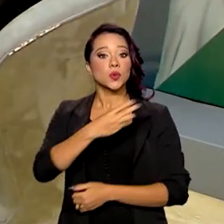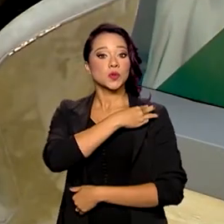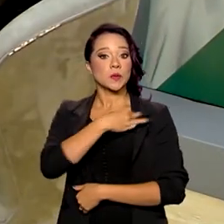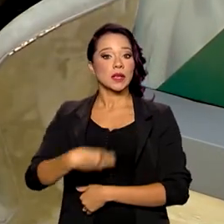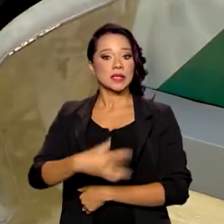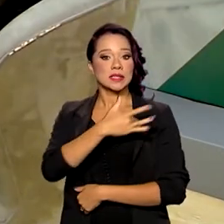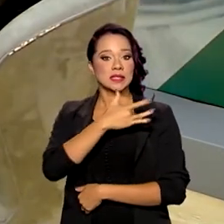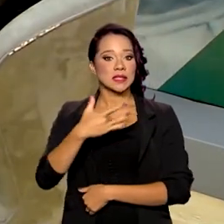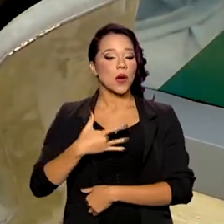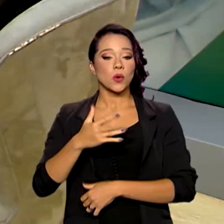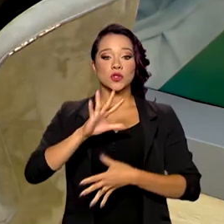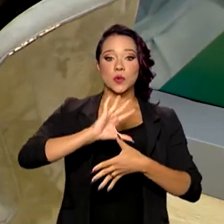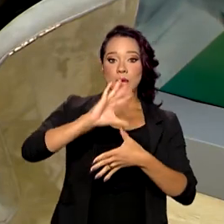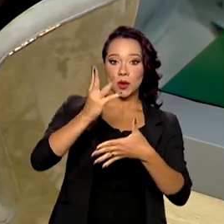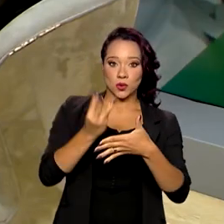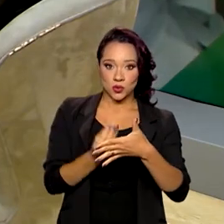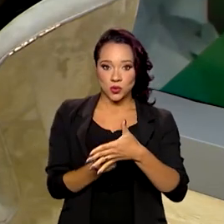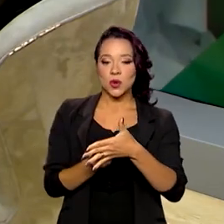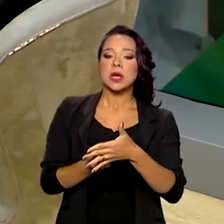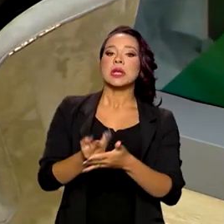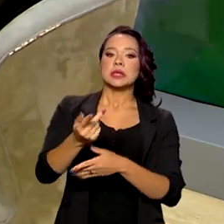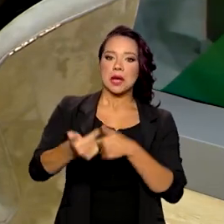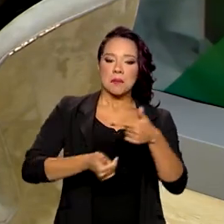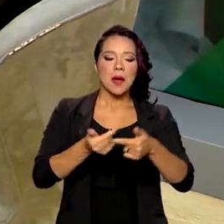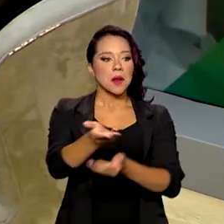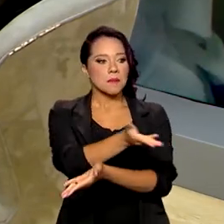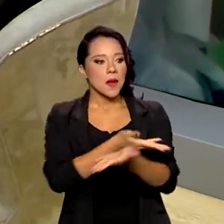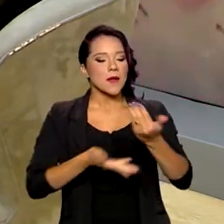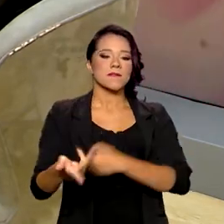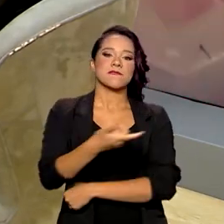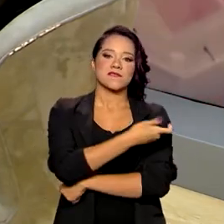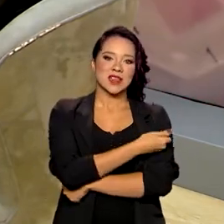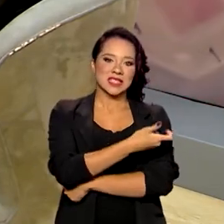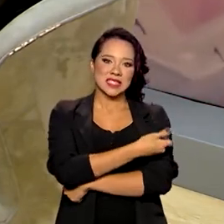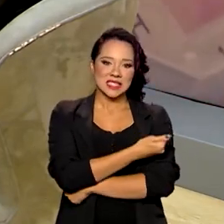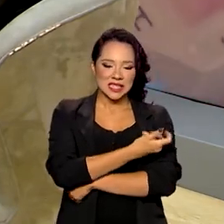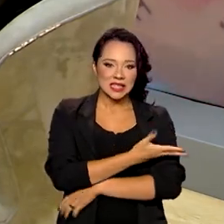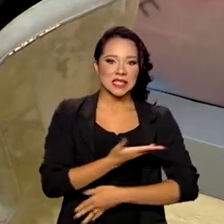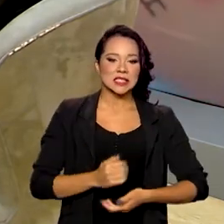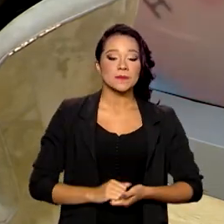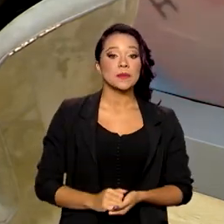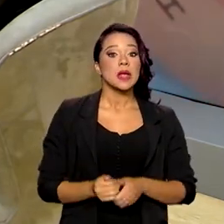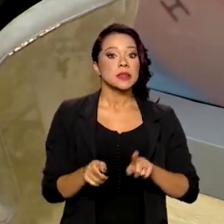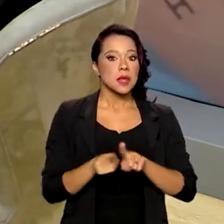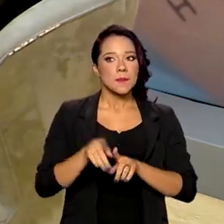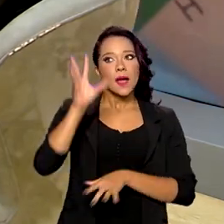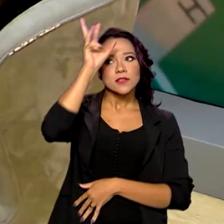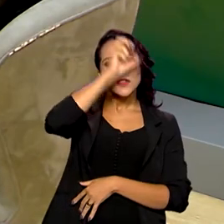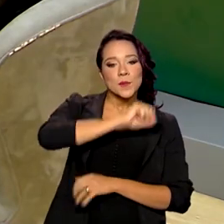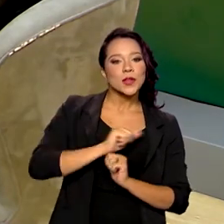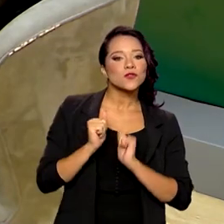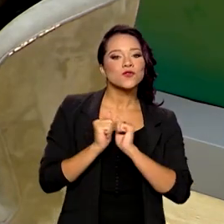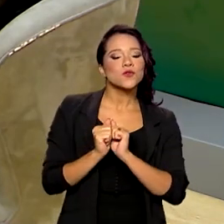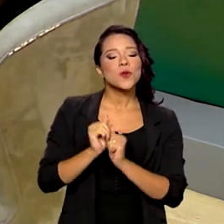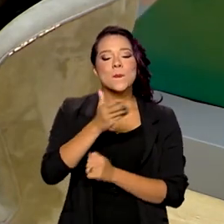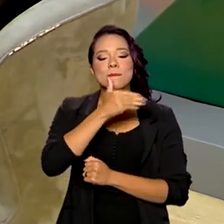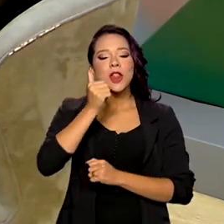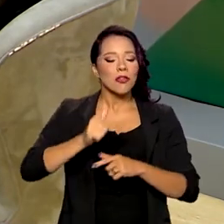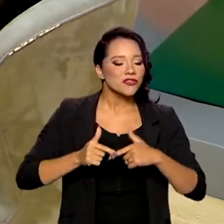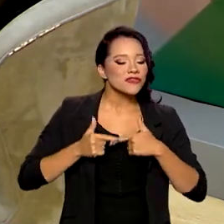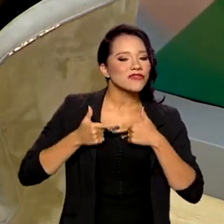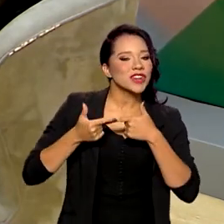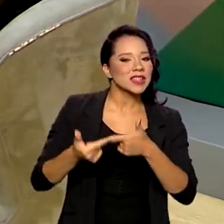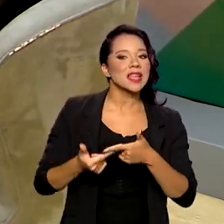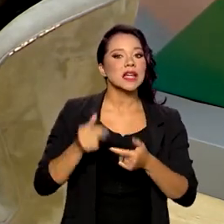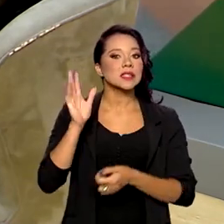ministros da Saúde do Mercosul para ampliar essas coberturas vacinais e aprendermos juntos a melhor forma de enfrentar